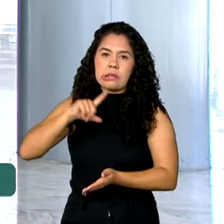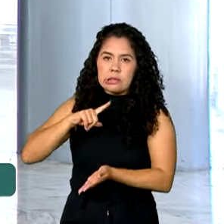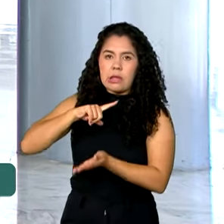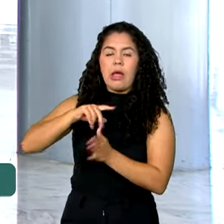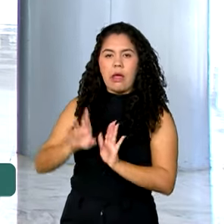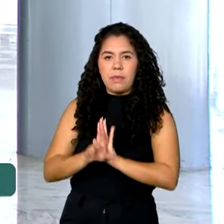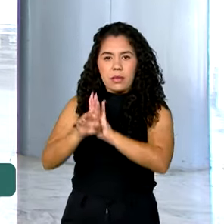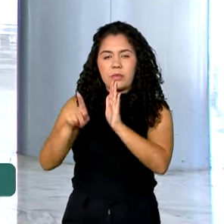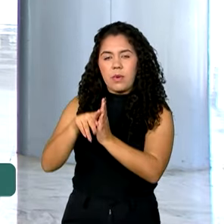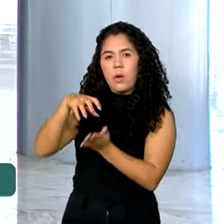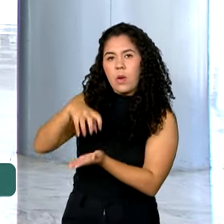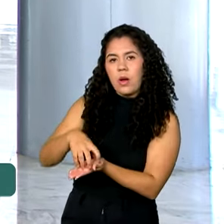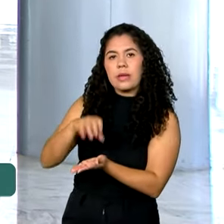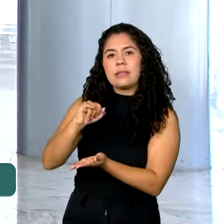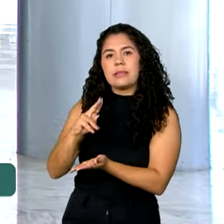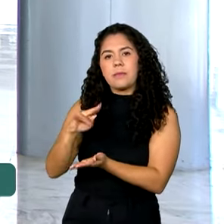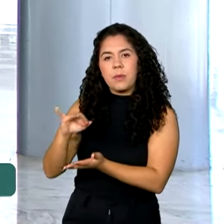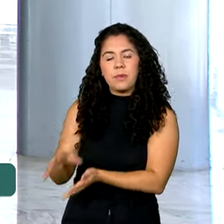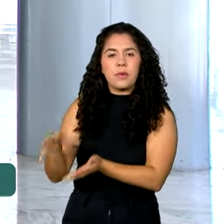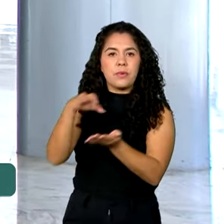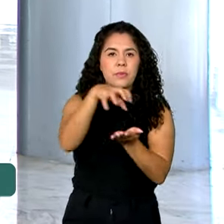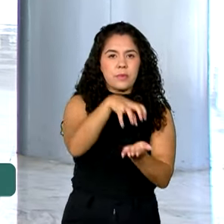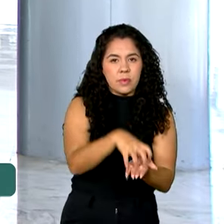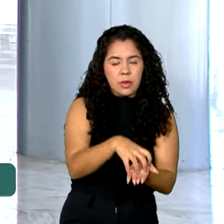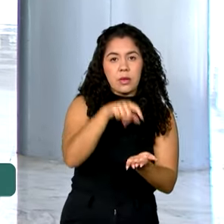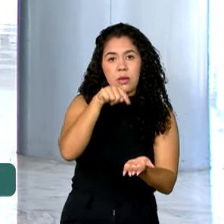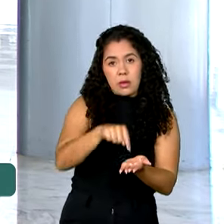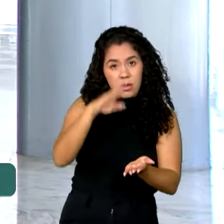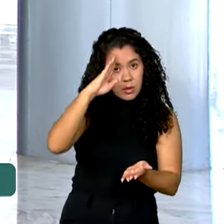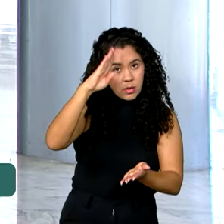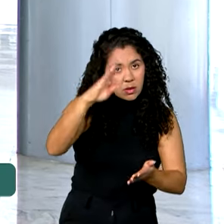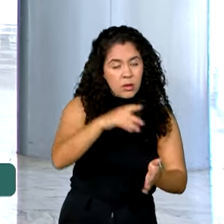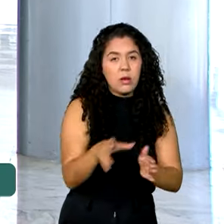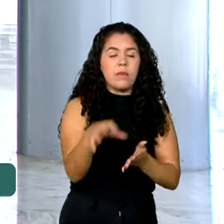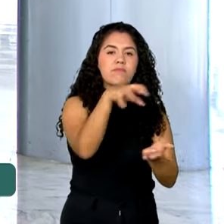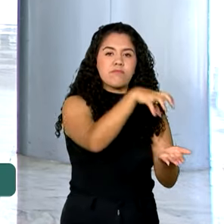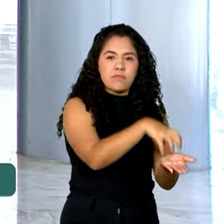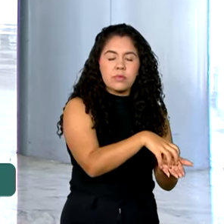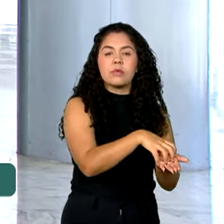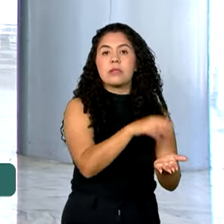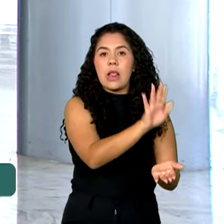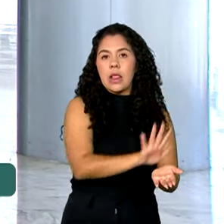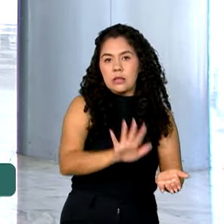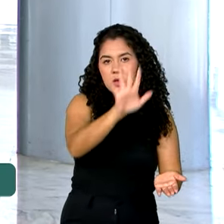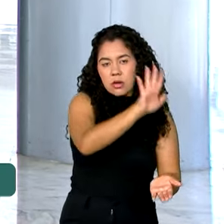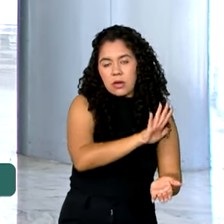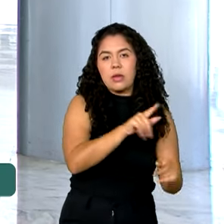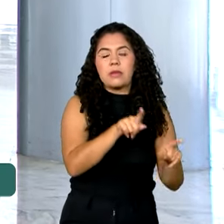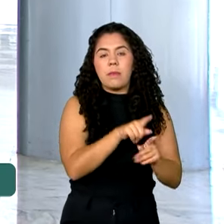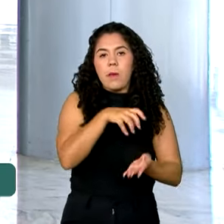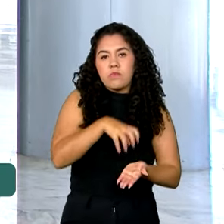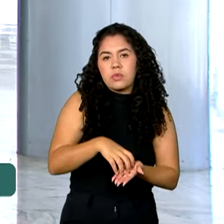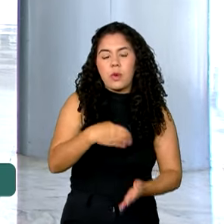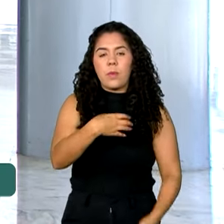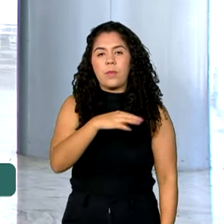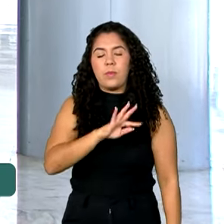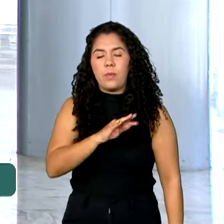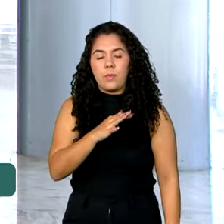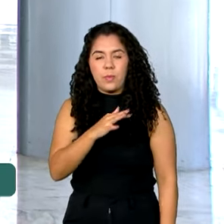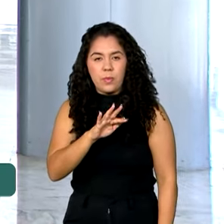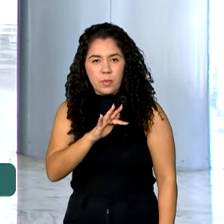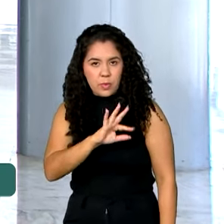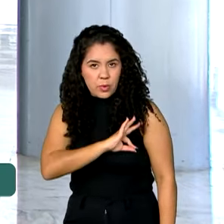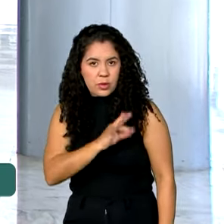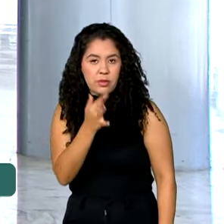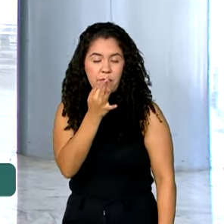e do ICMBio, das Forças Armadas, da Força Nacional de Segurança Pública e também da Polícia Federal. A operação conta ainda com o